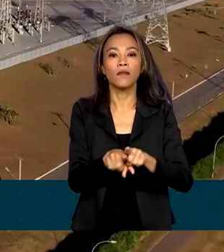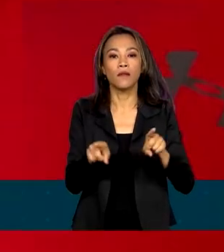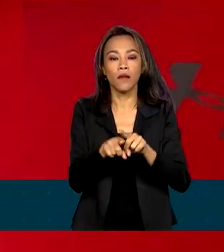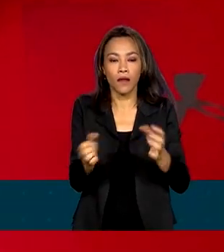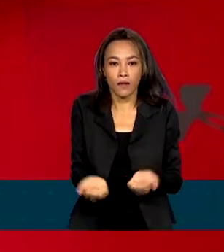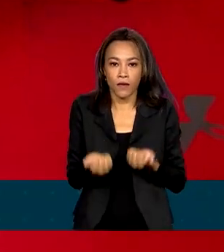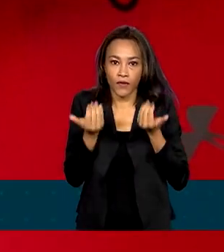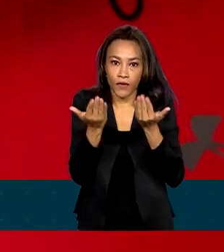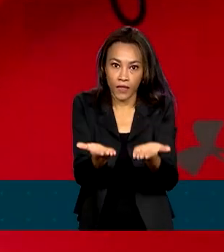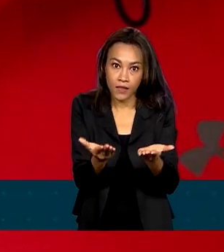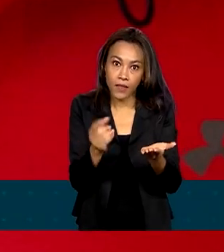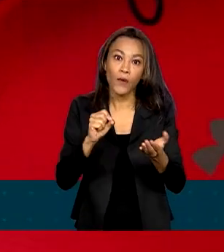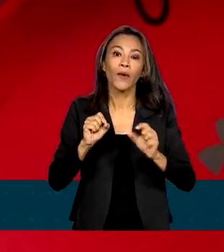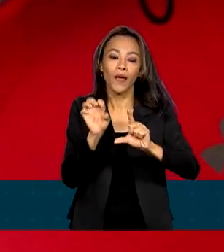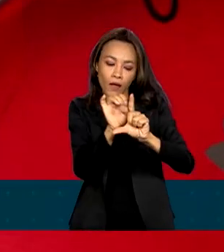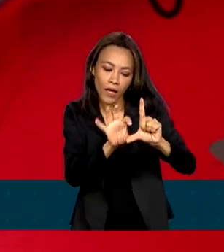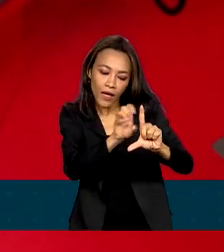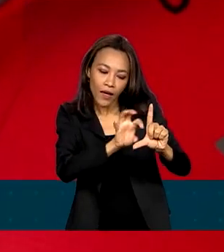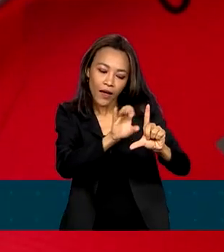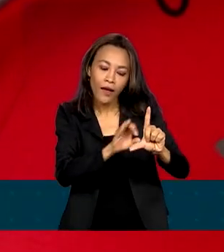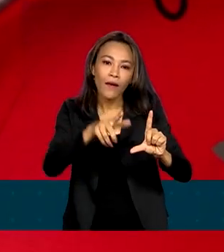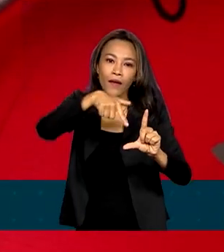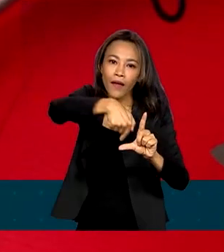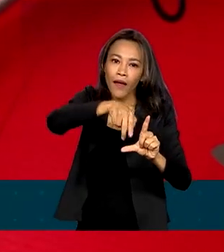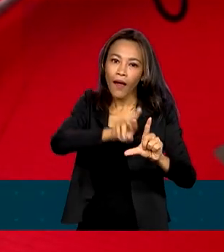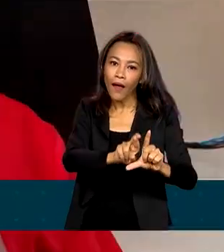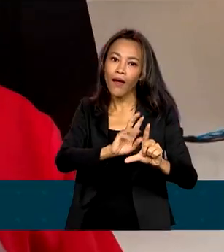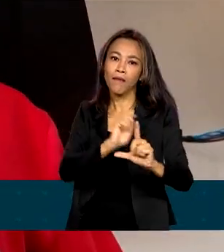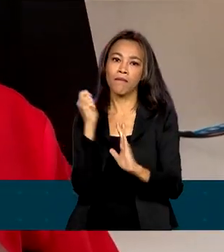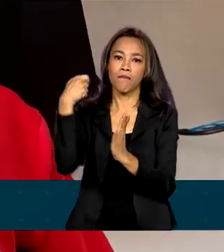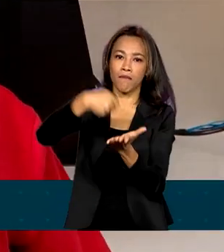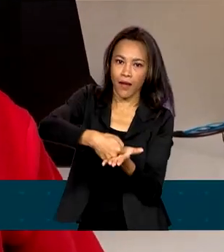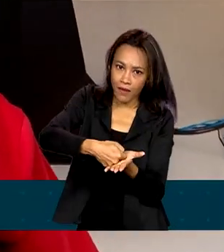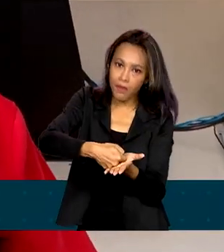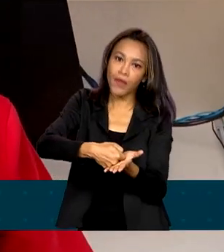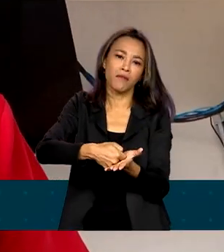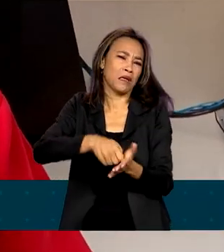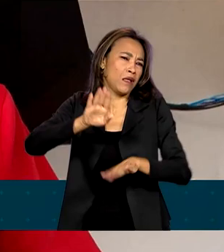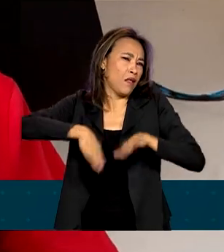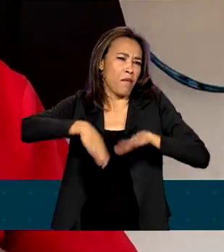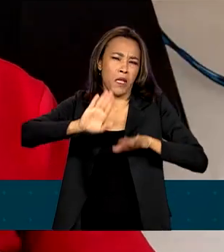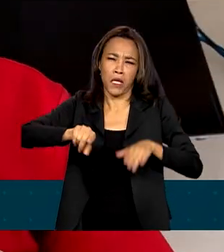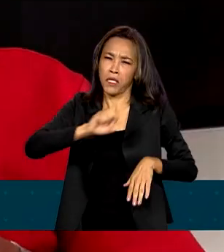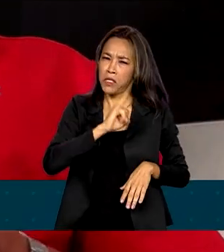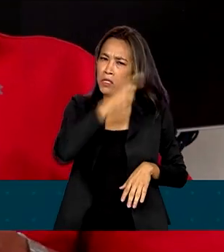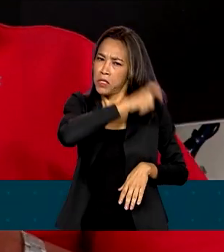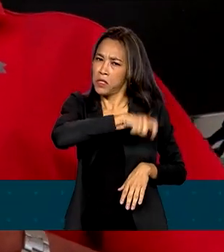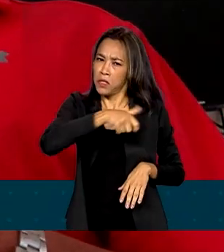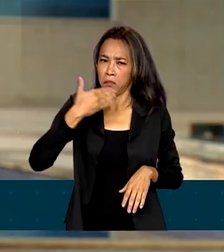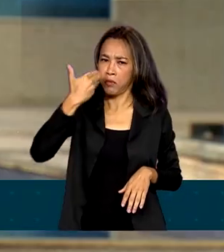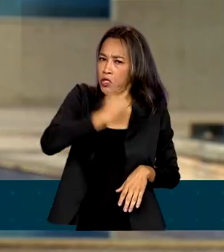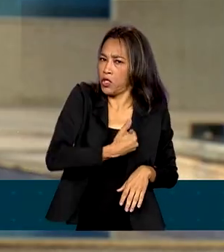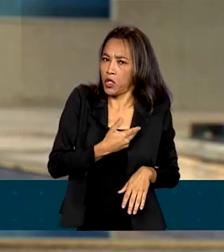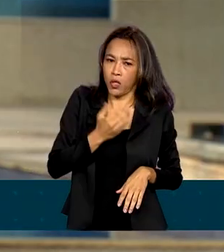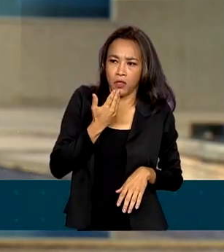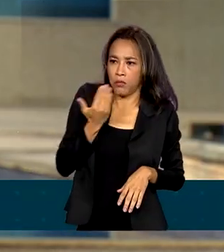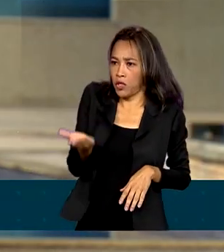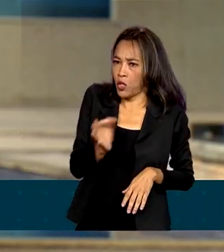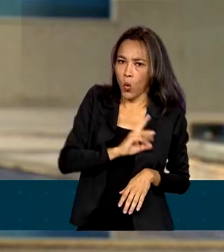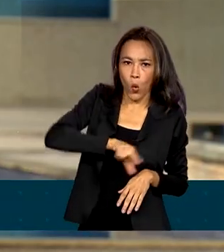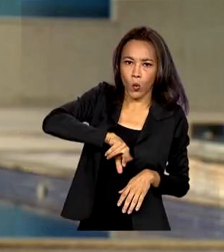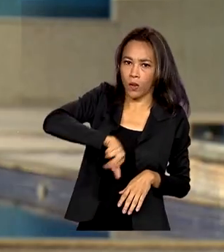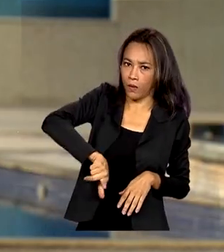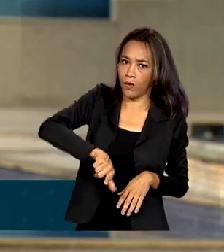opção do QR Code para pagamento via PIX, independente da solicitação do cliente. A ANEL